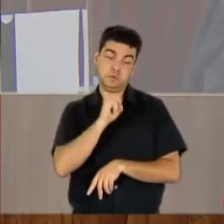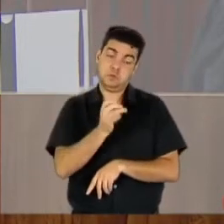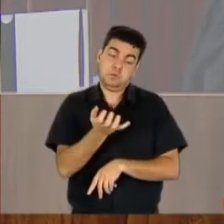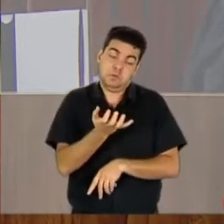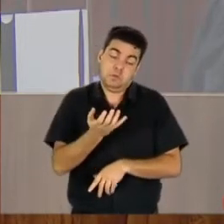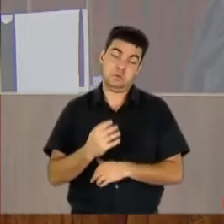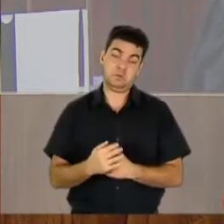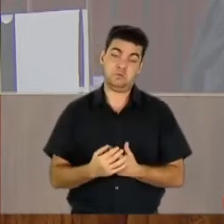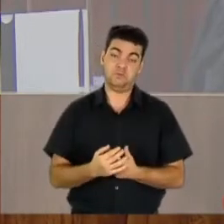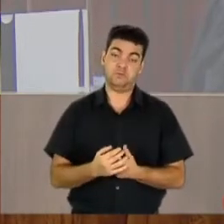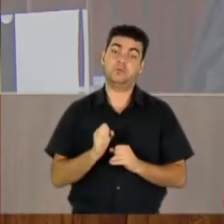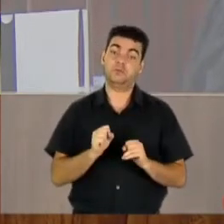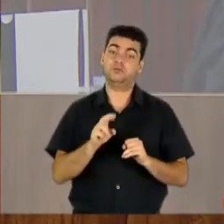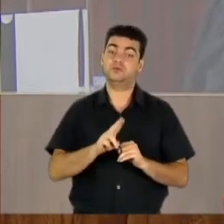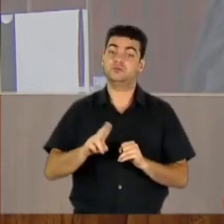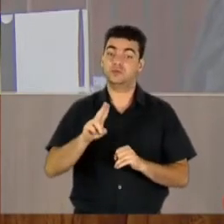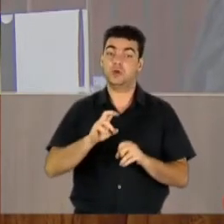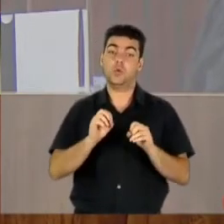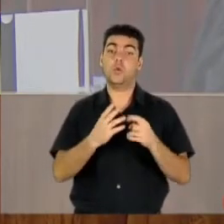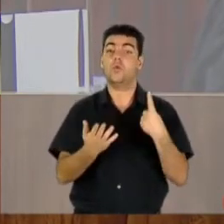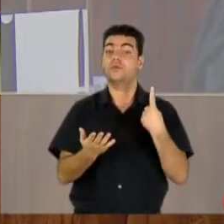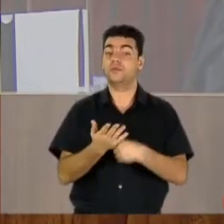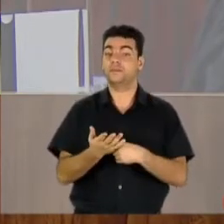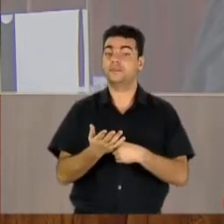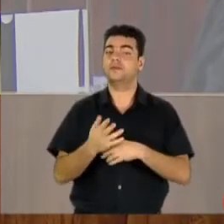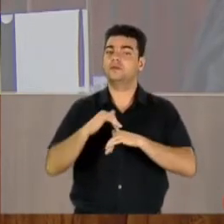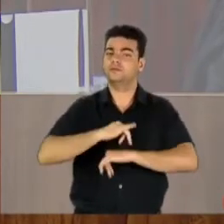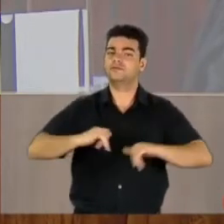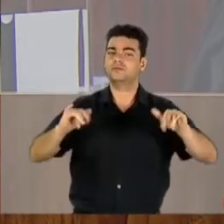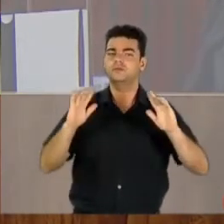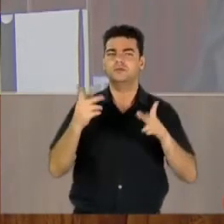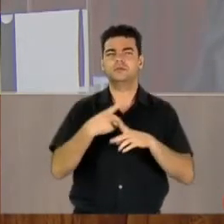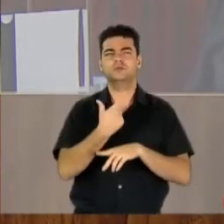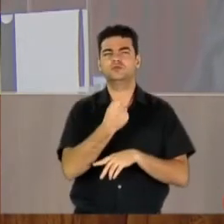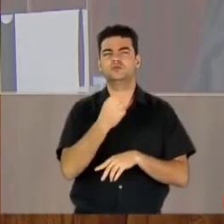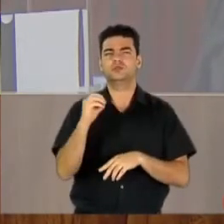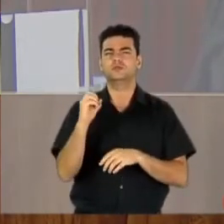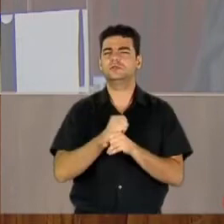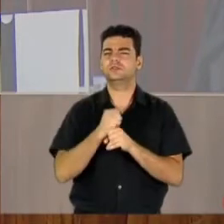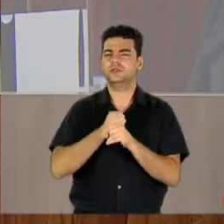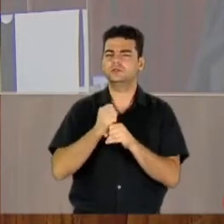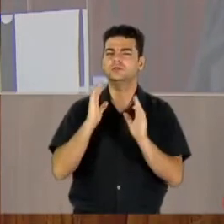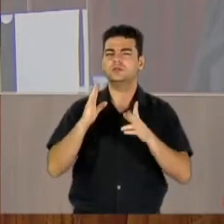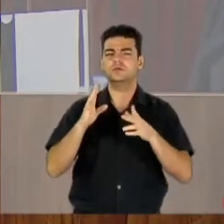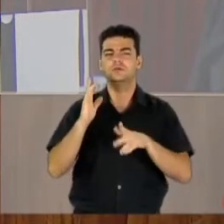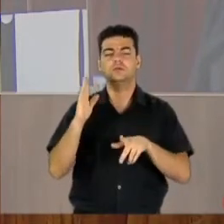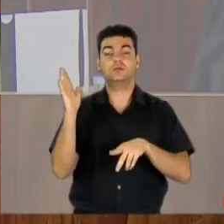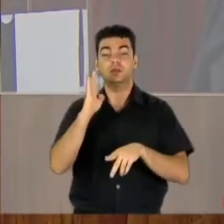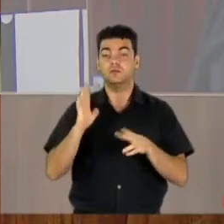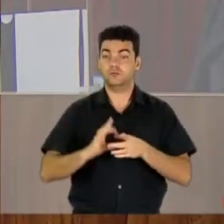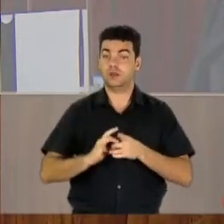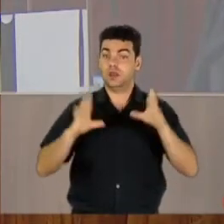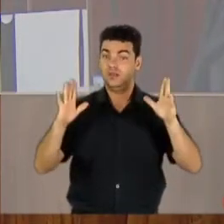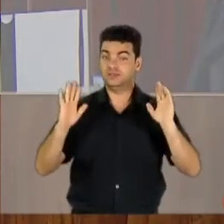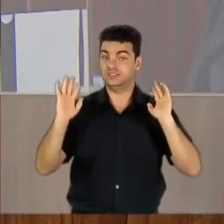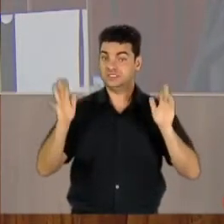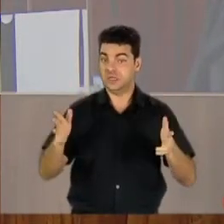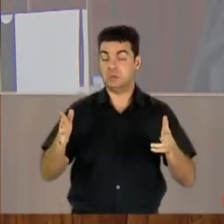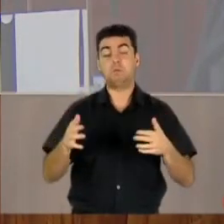de acordo, também temos combinado uma campanha pelos 200 anos da independência do Brasil,